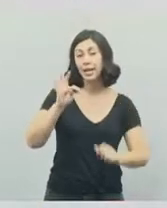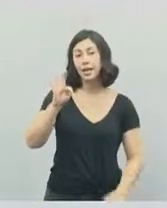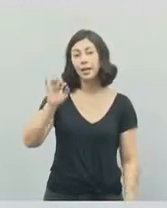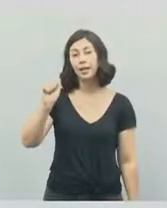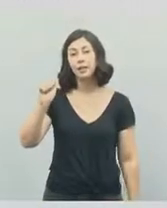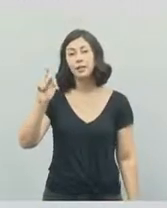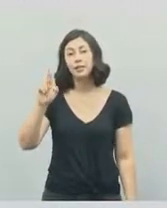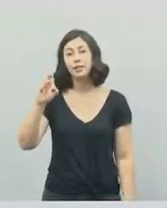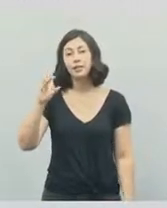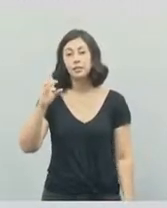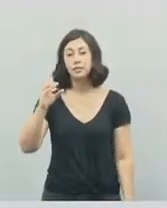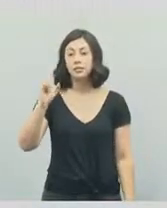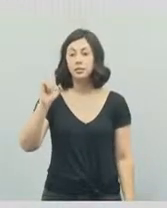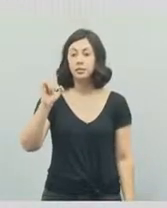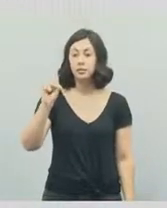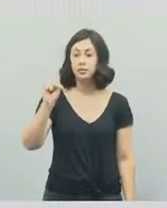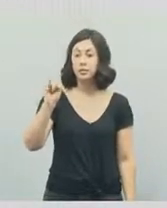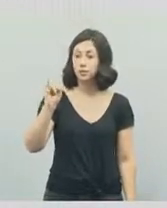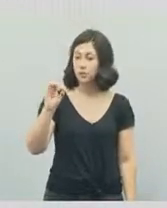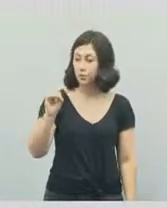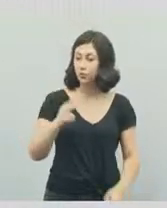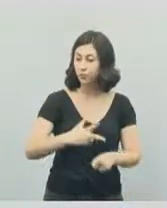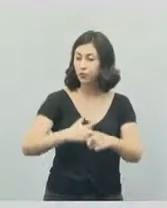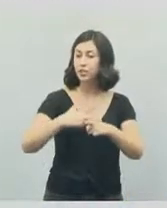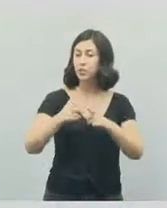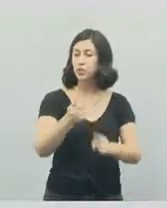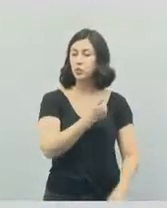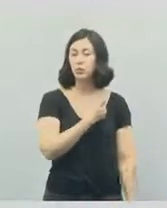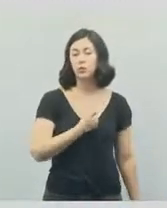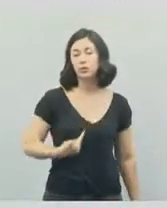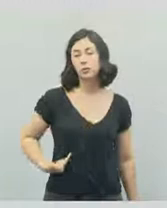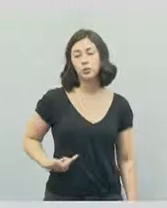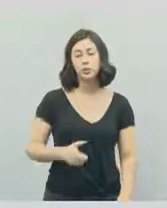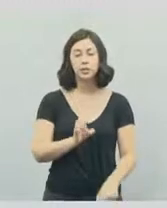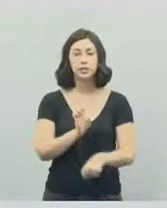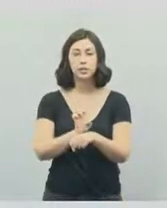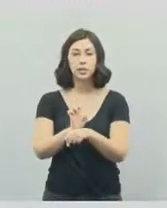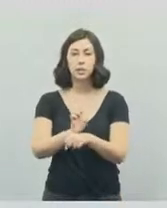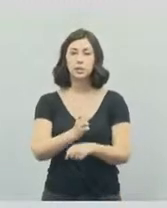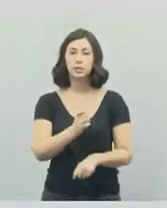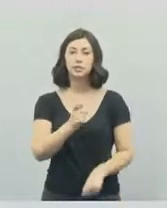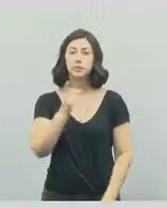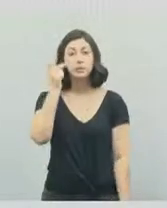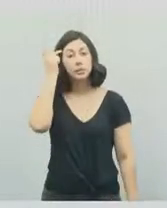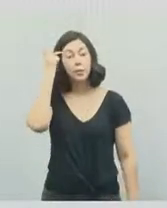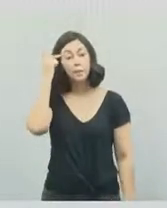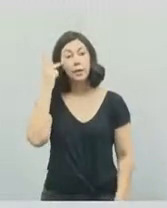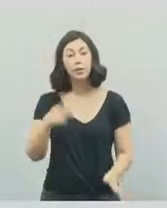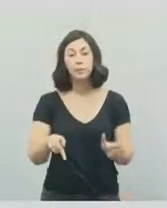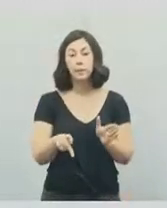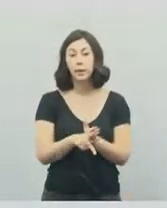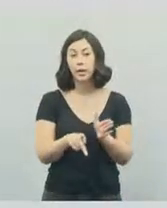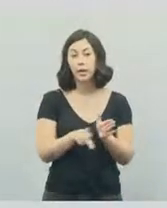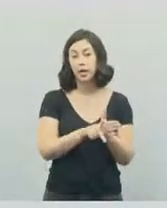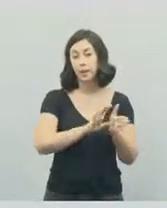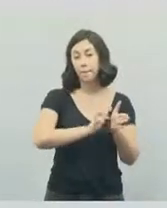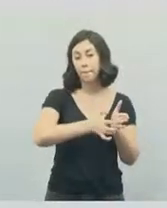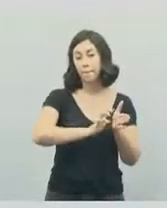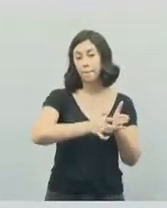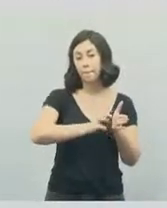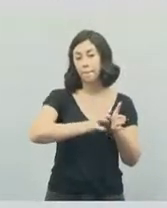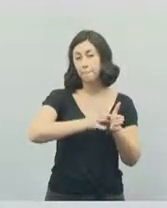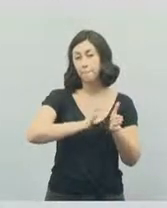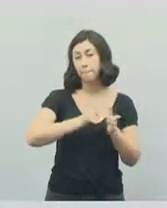de Freitas dos Republicanos, eleito governador do Estado de São Paulo, do nosso partido, quase 13